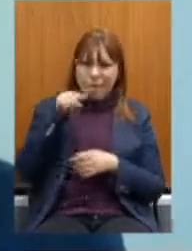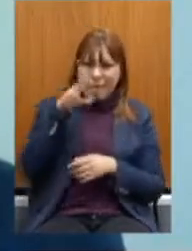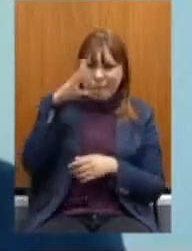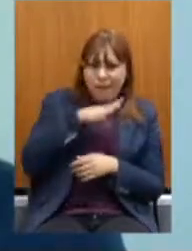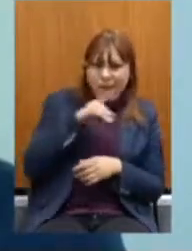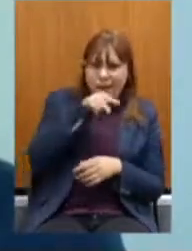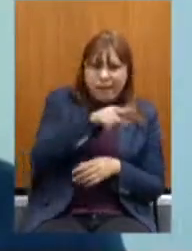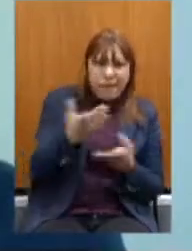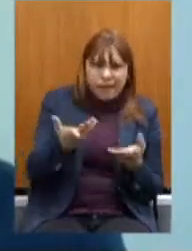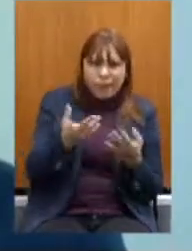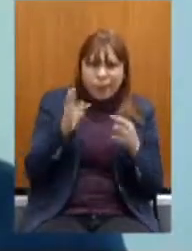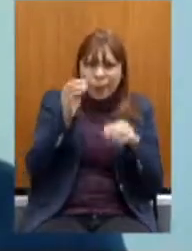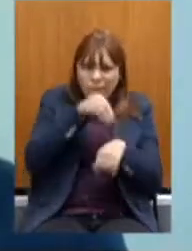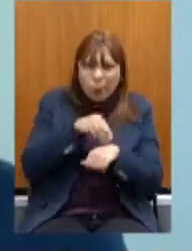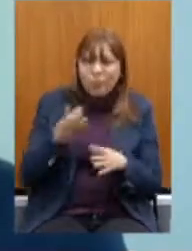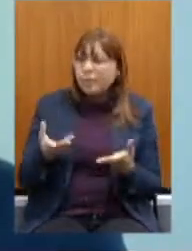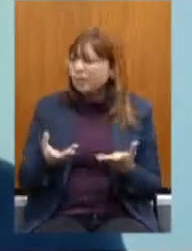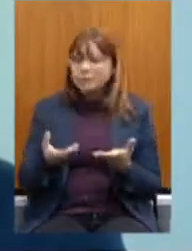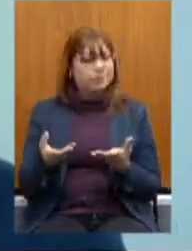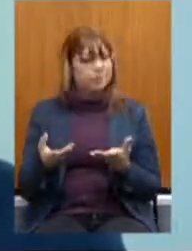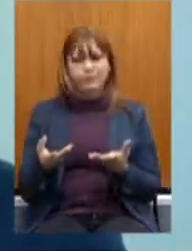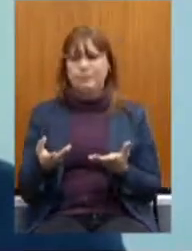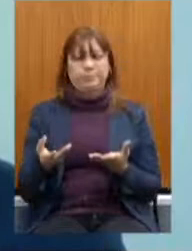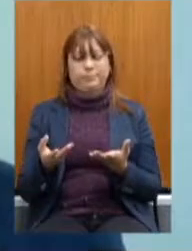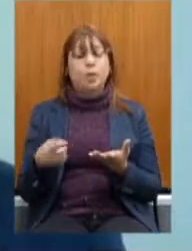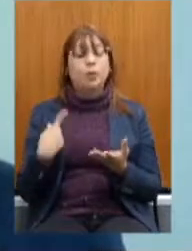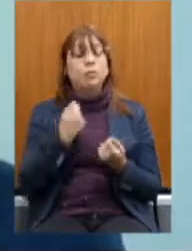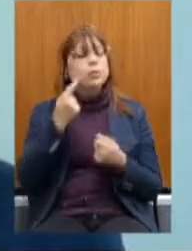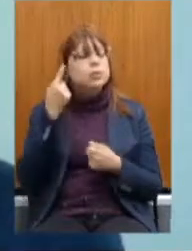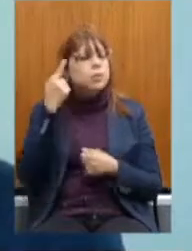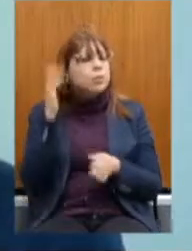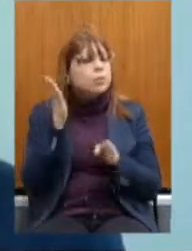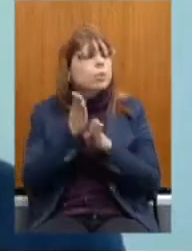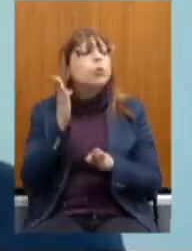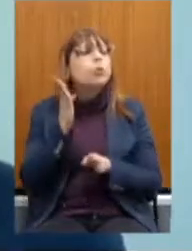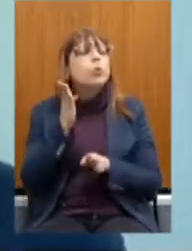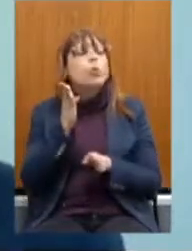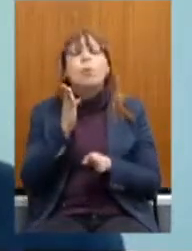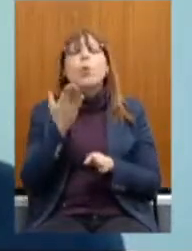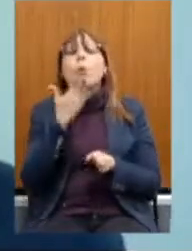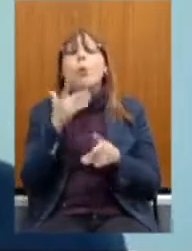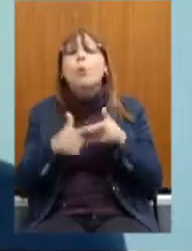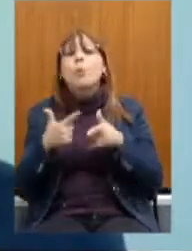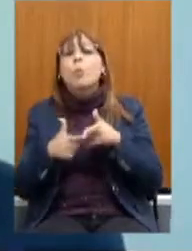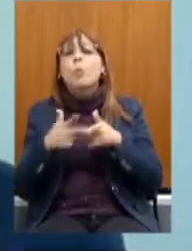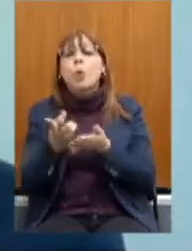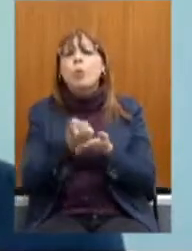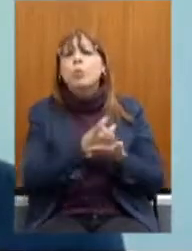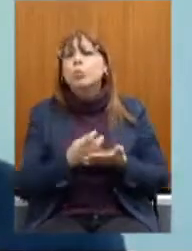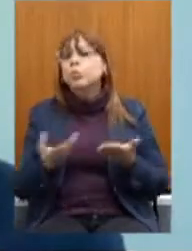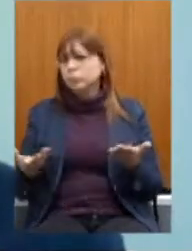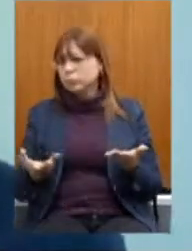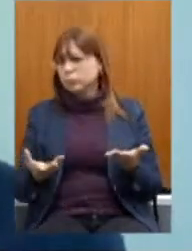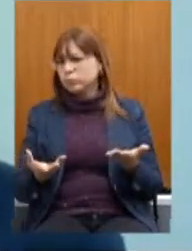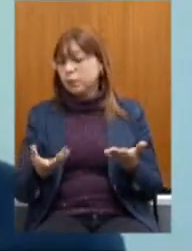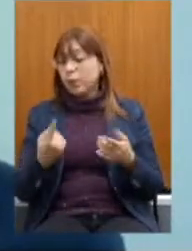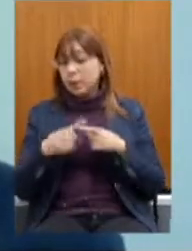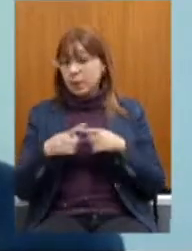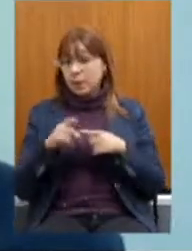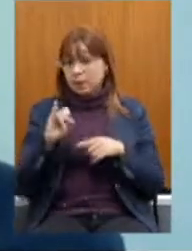Onde está Realmente O problema De arrecadação Se o governo Abre mão De